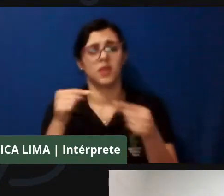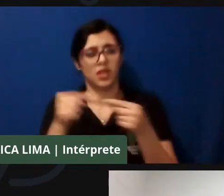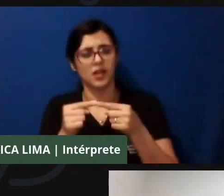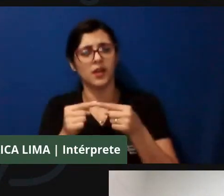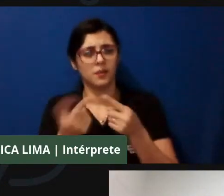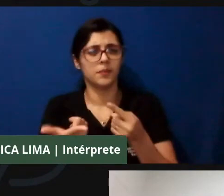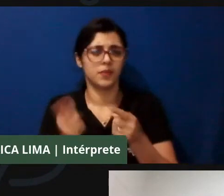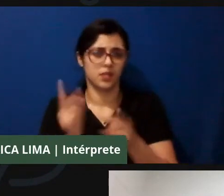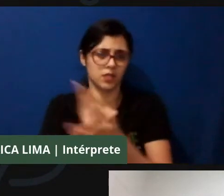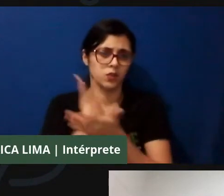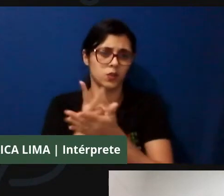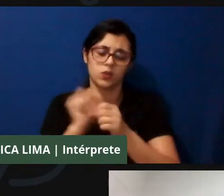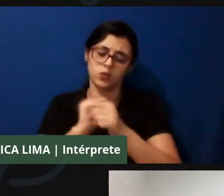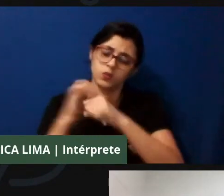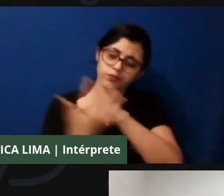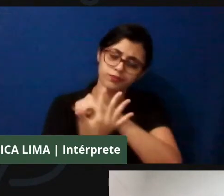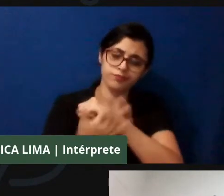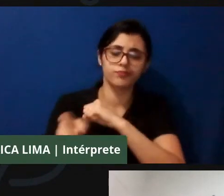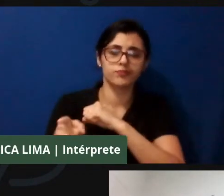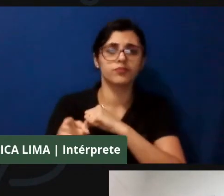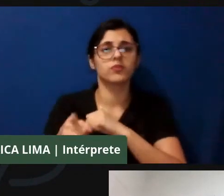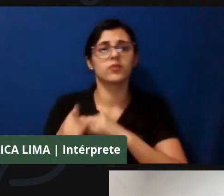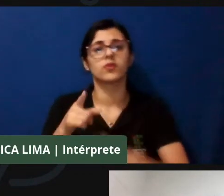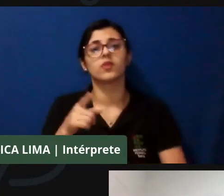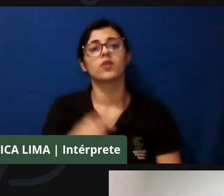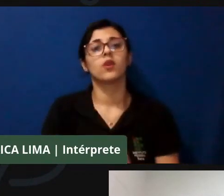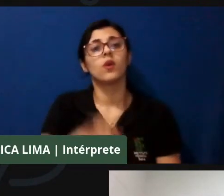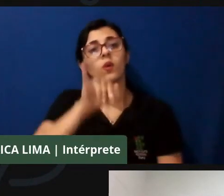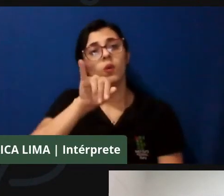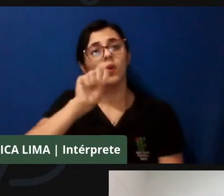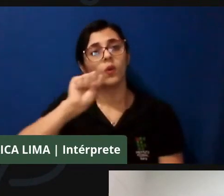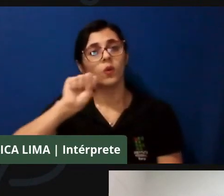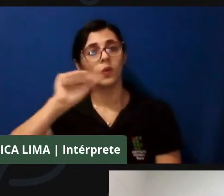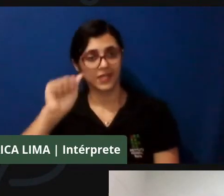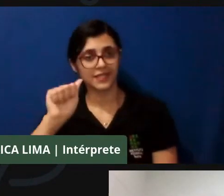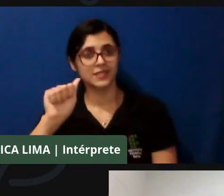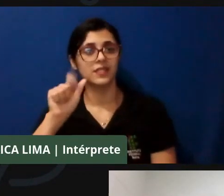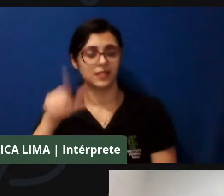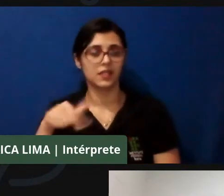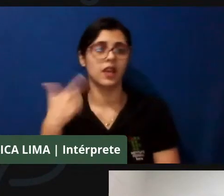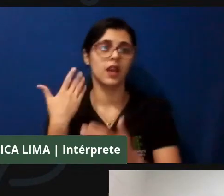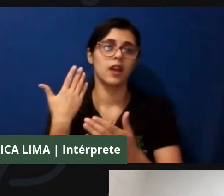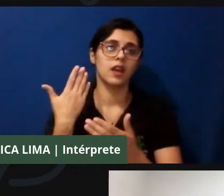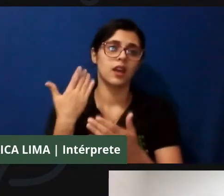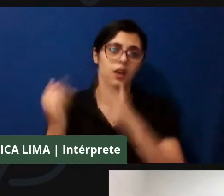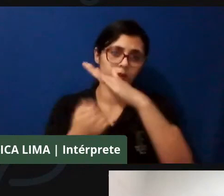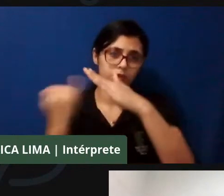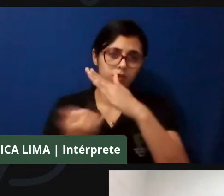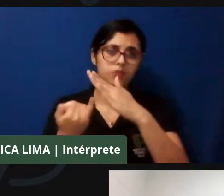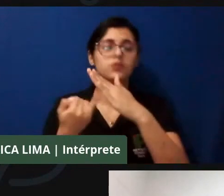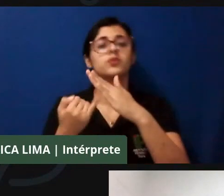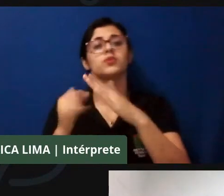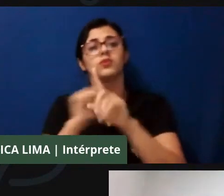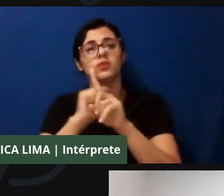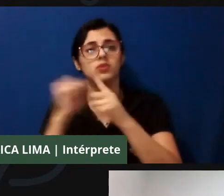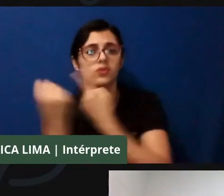o ISA, o Instituto Socioambiental, criou aí, desde a